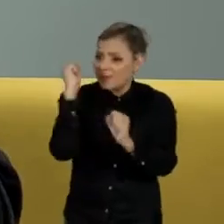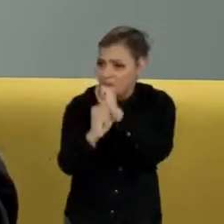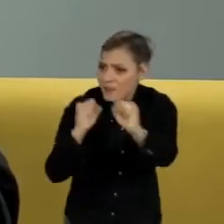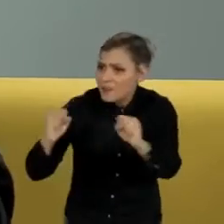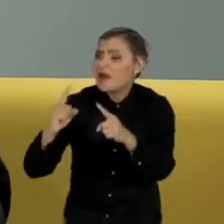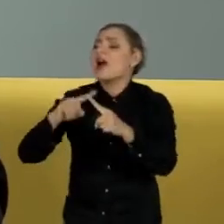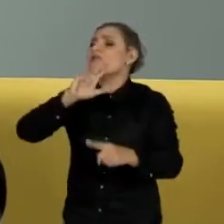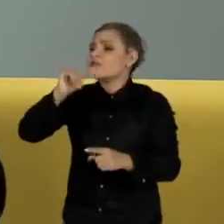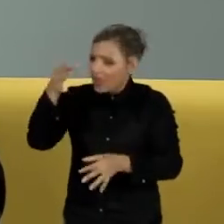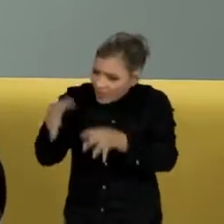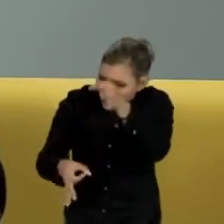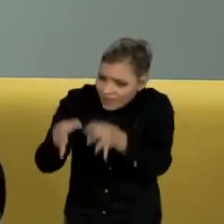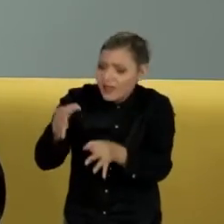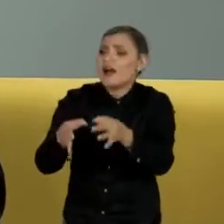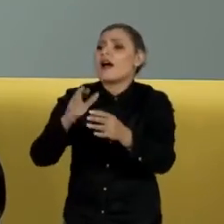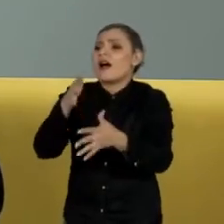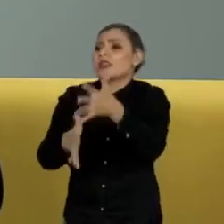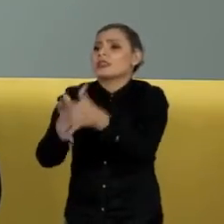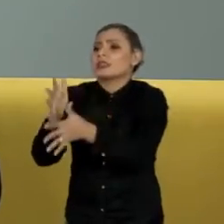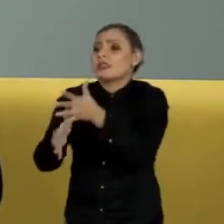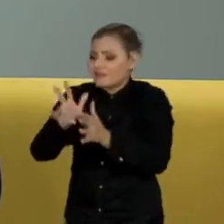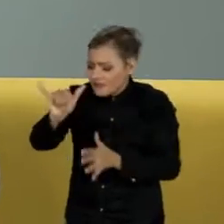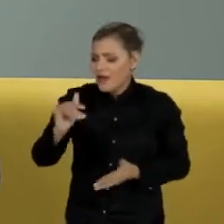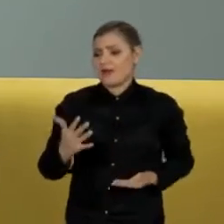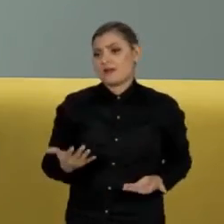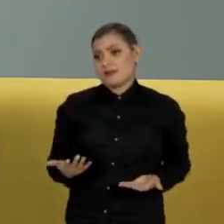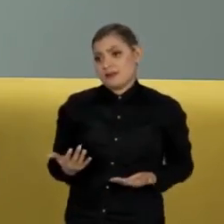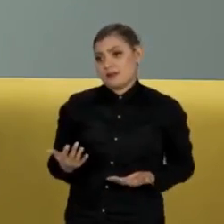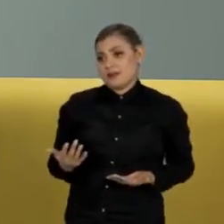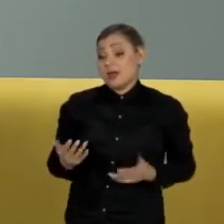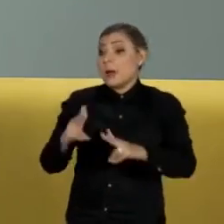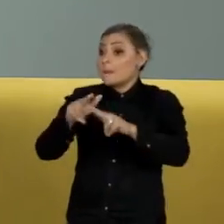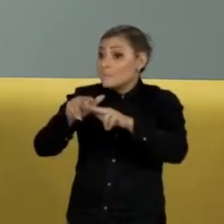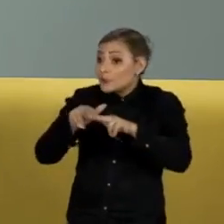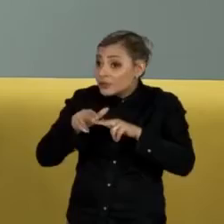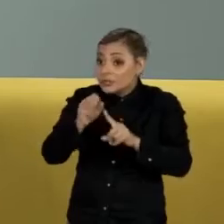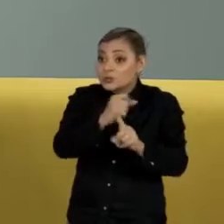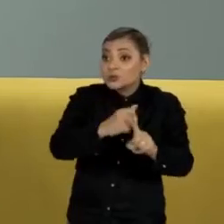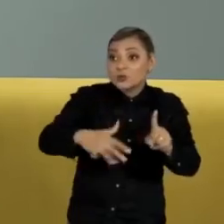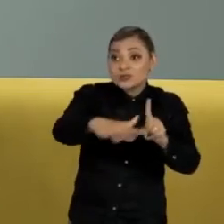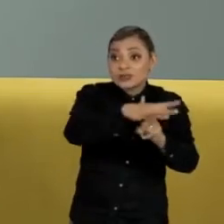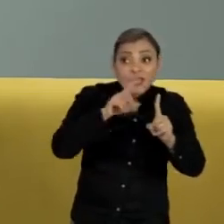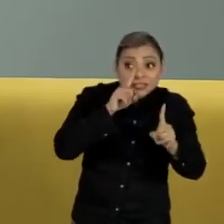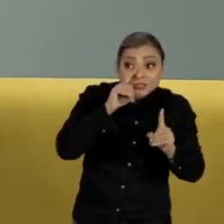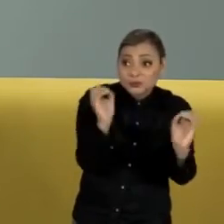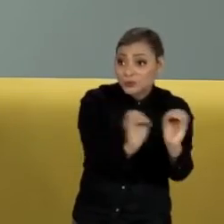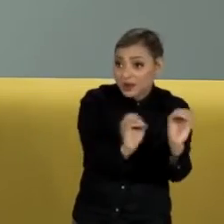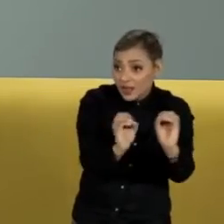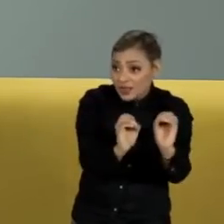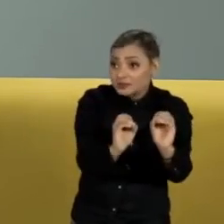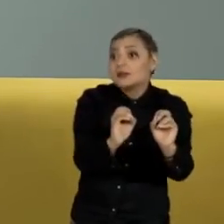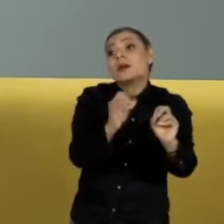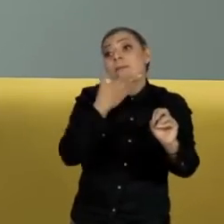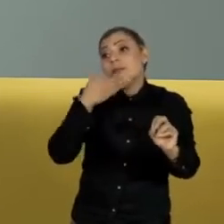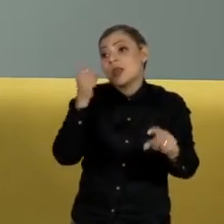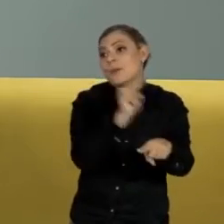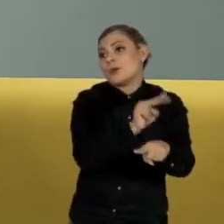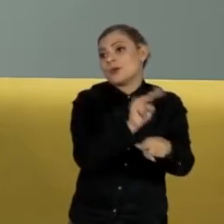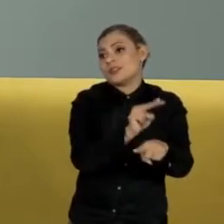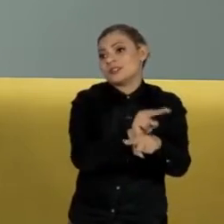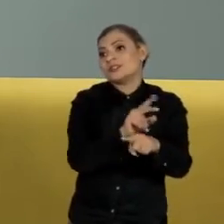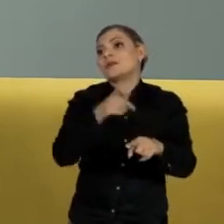obstruir a justiça. Ora, como faz a sociedade para se